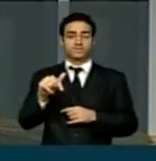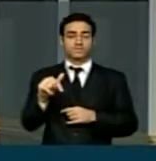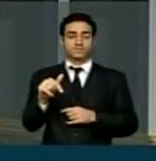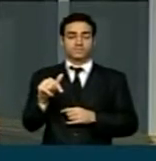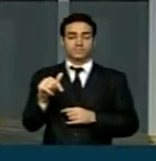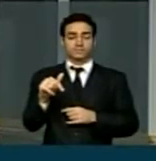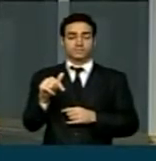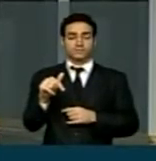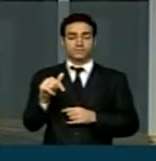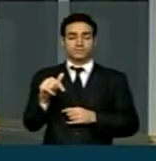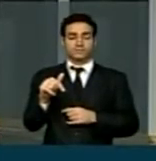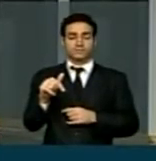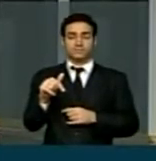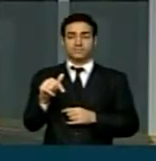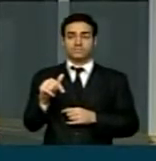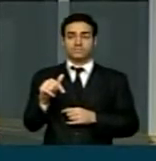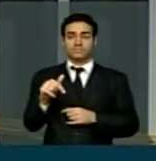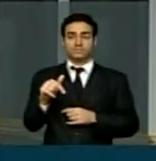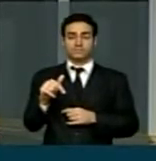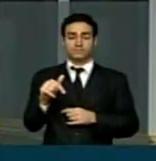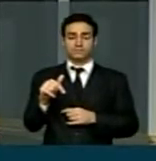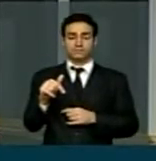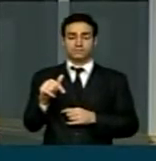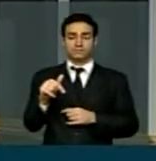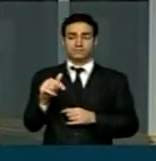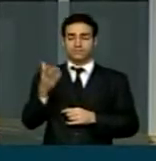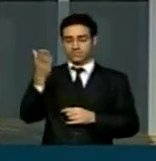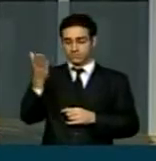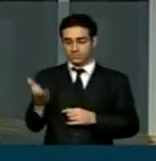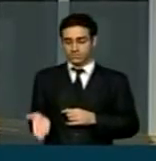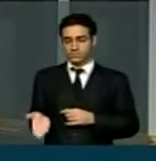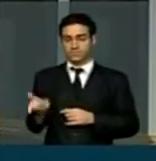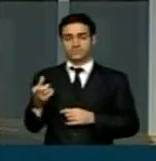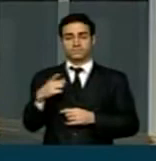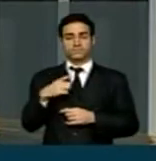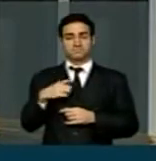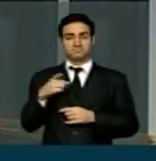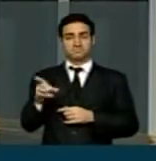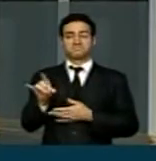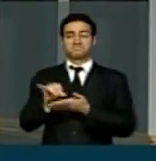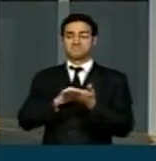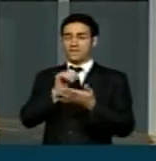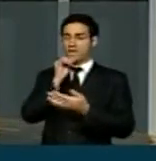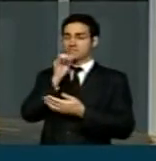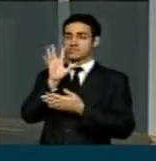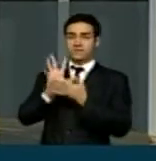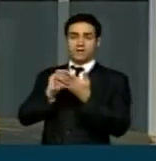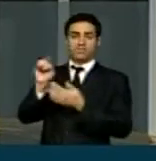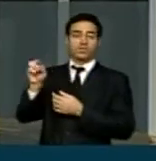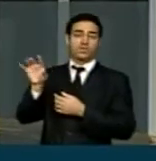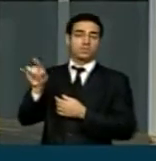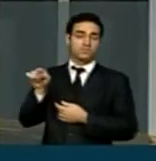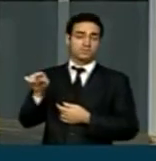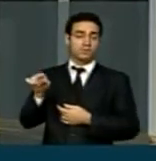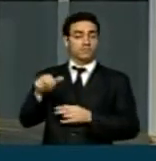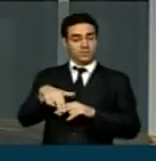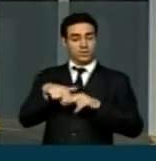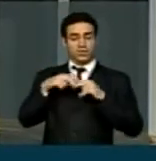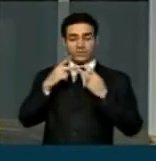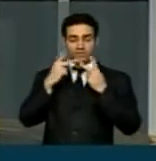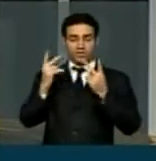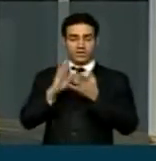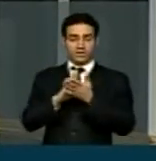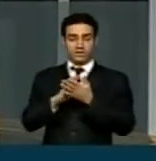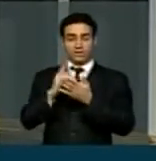no meio da gente, dando uma lição de vida, uma lição de sabedoria. E é por isso que eu digo,